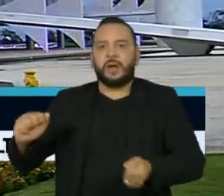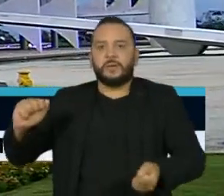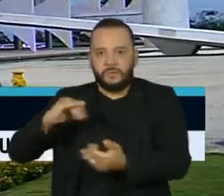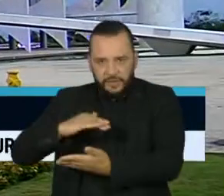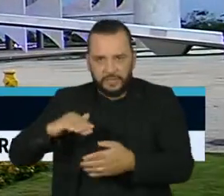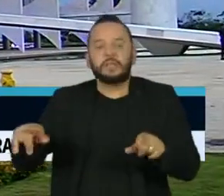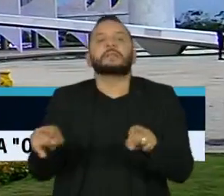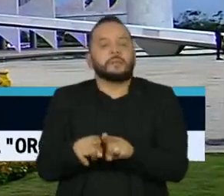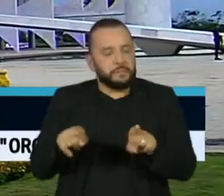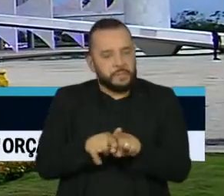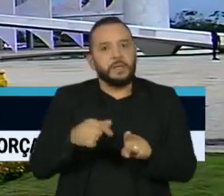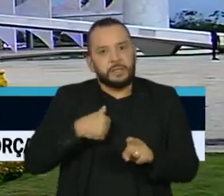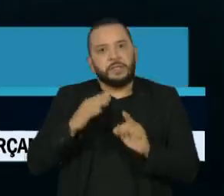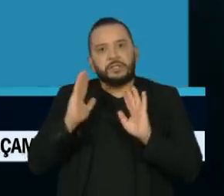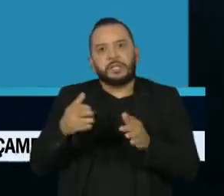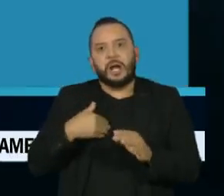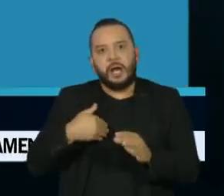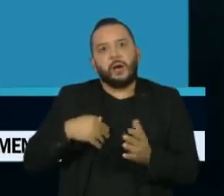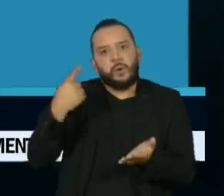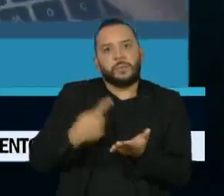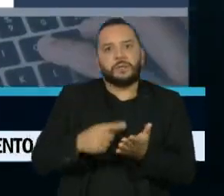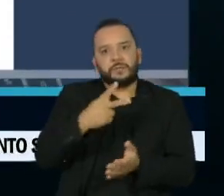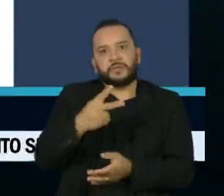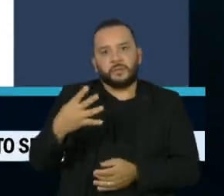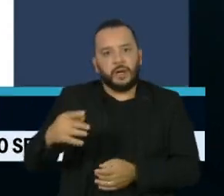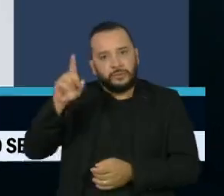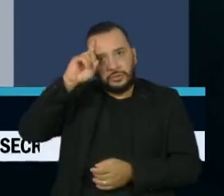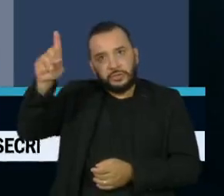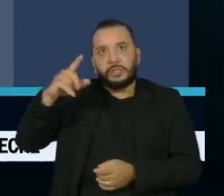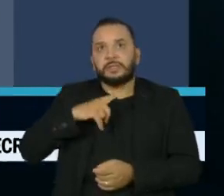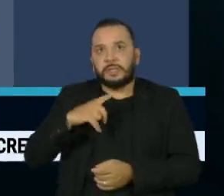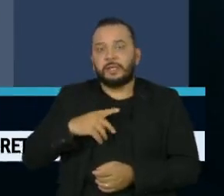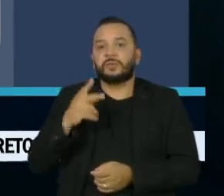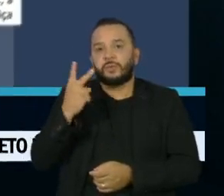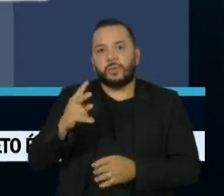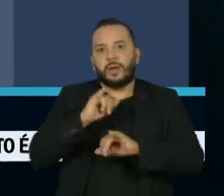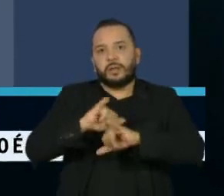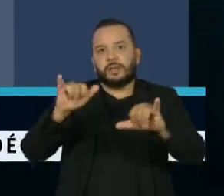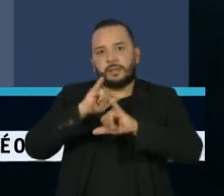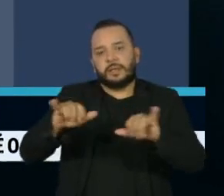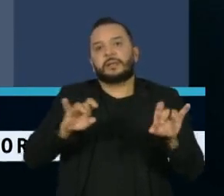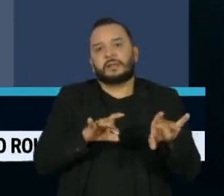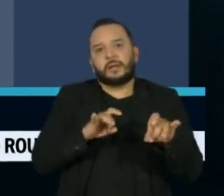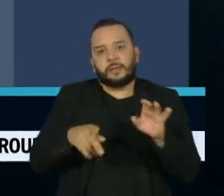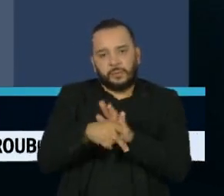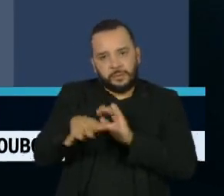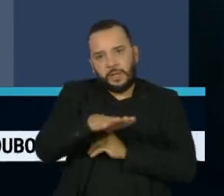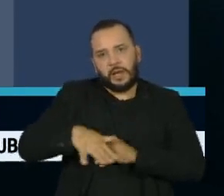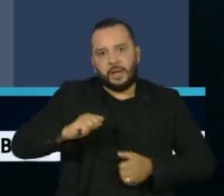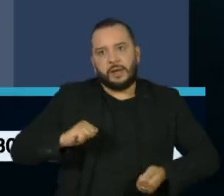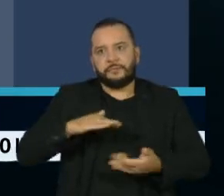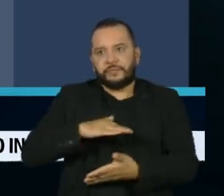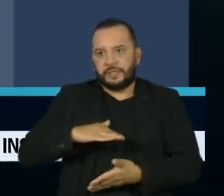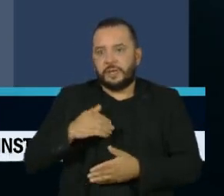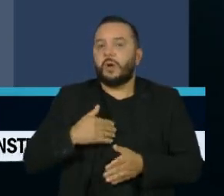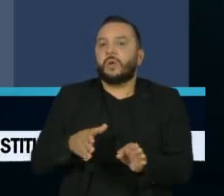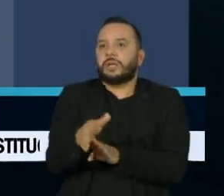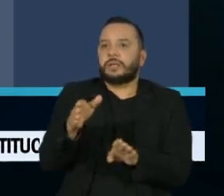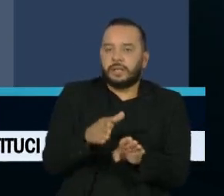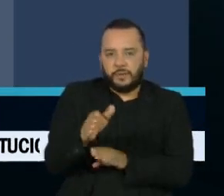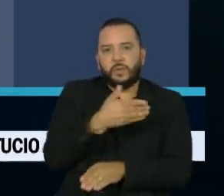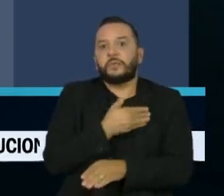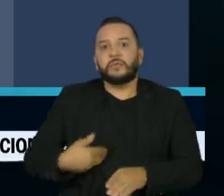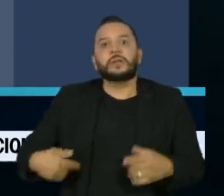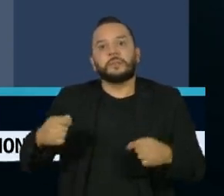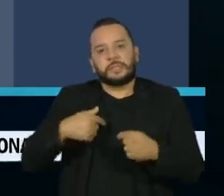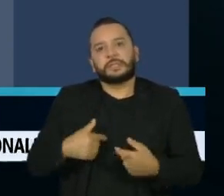marcada depois de 24 dias, desde a publicação de duas notas técnicas da agência sanitária, que orientavam o governo a adotar a